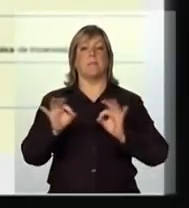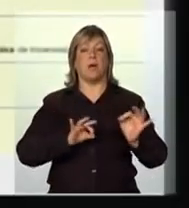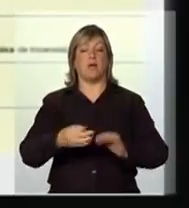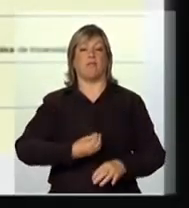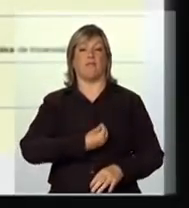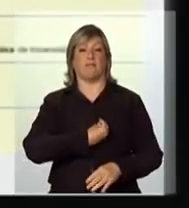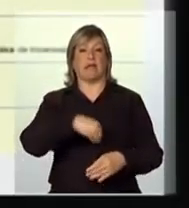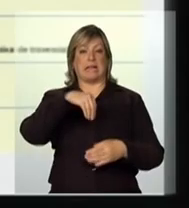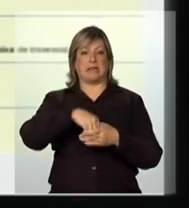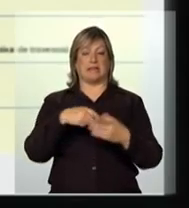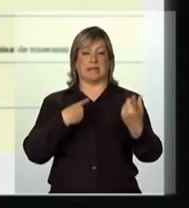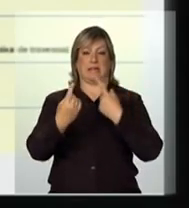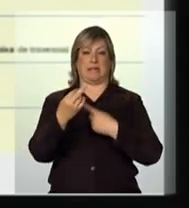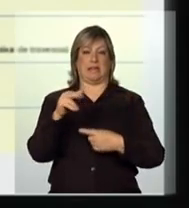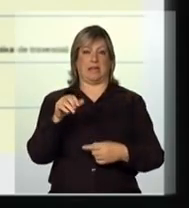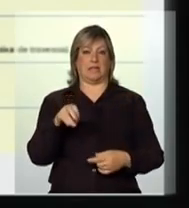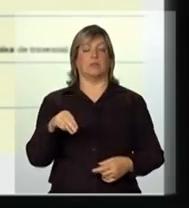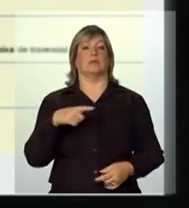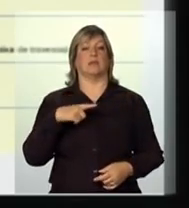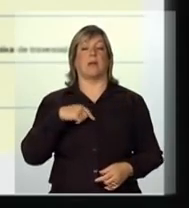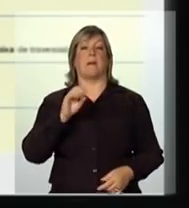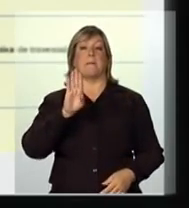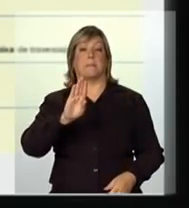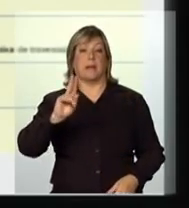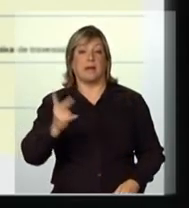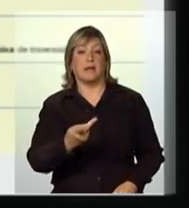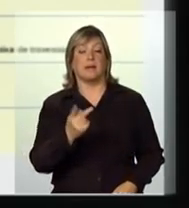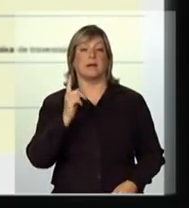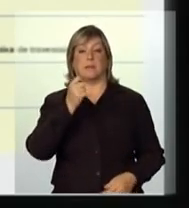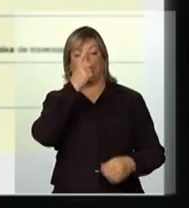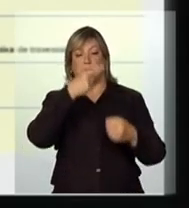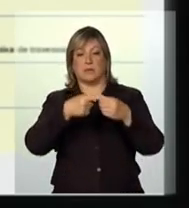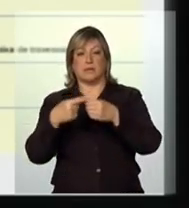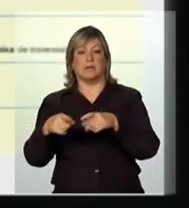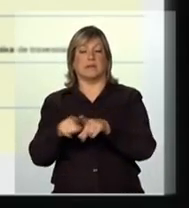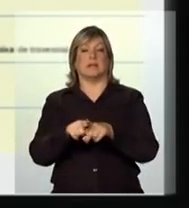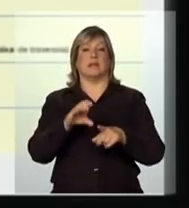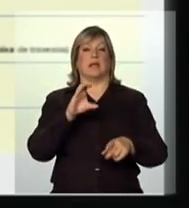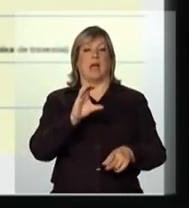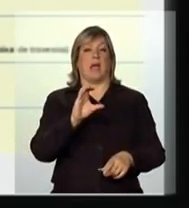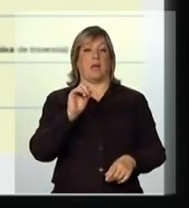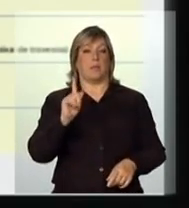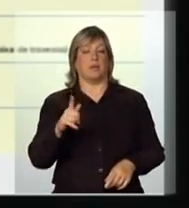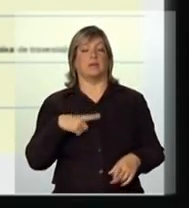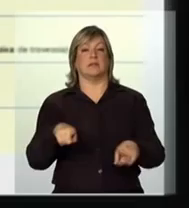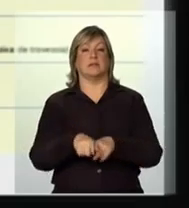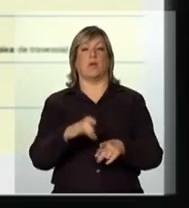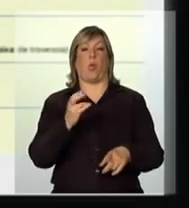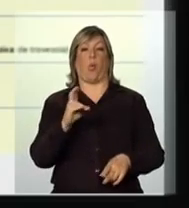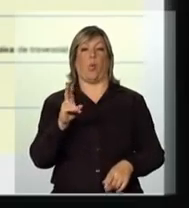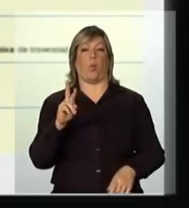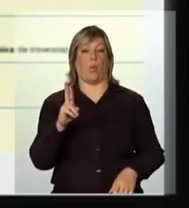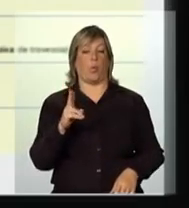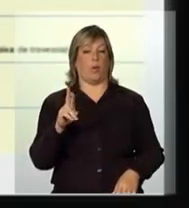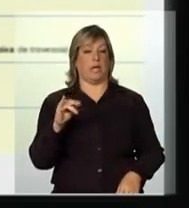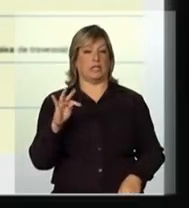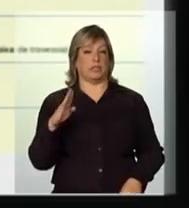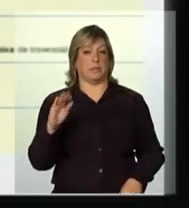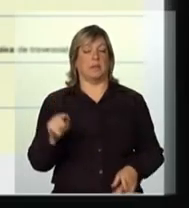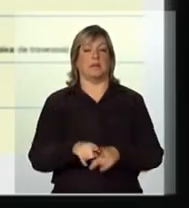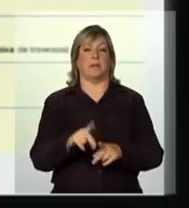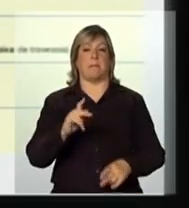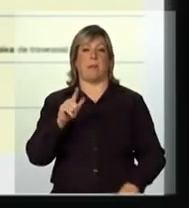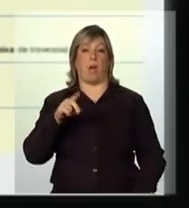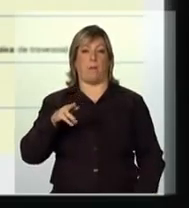desses cinco municípios. O município de Belo Horizonte, o município de Campo Grande, de Curitiba, de Palmas e de Terezina.